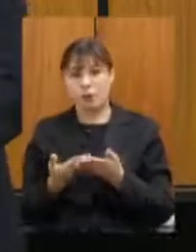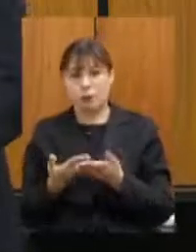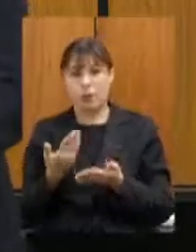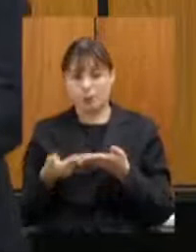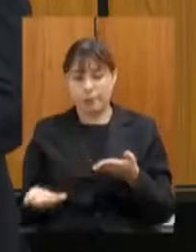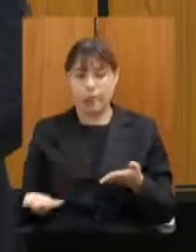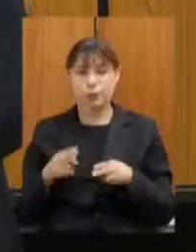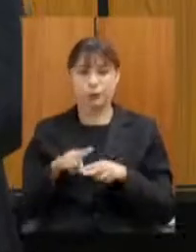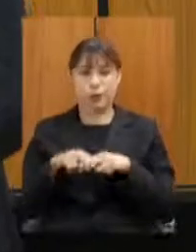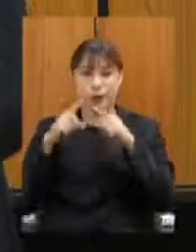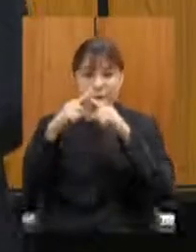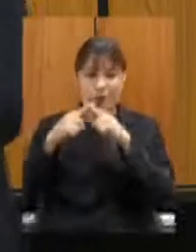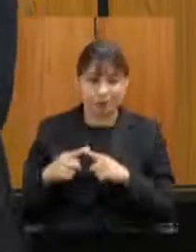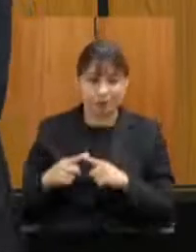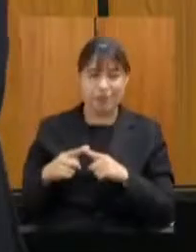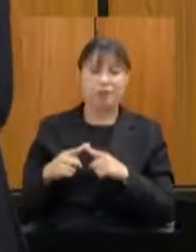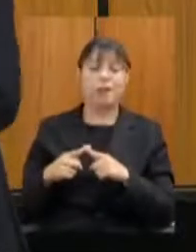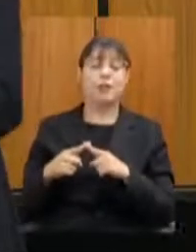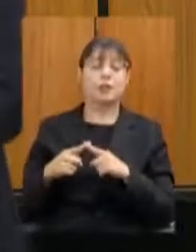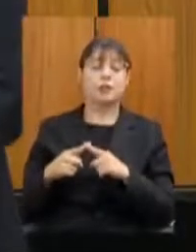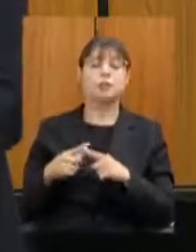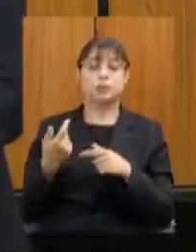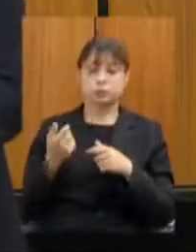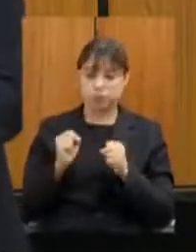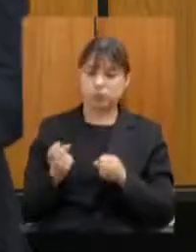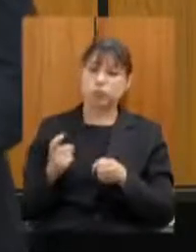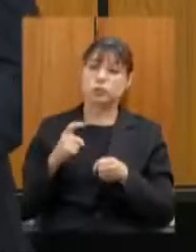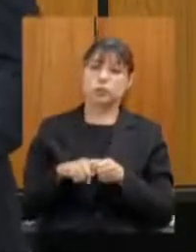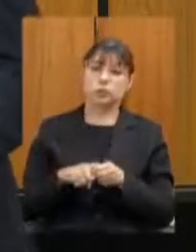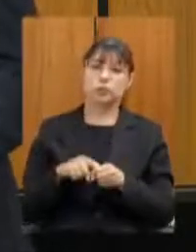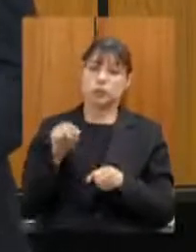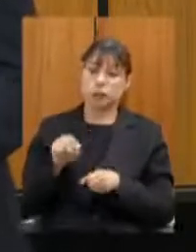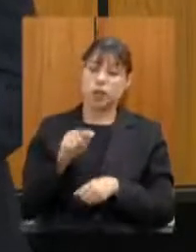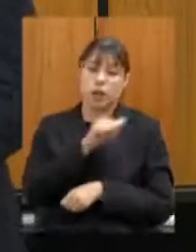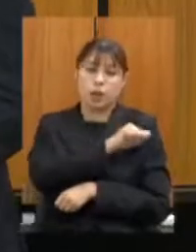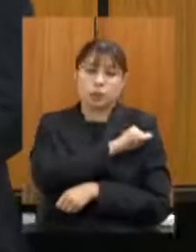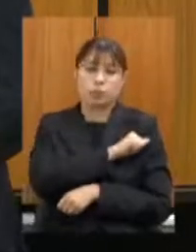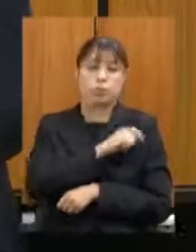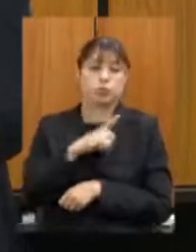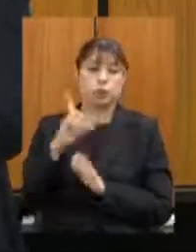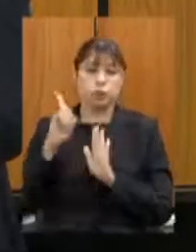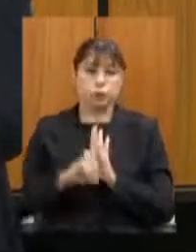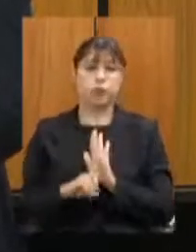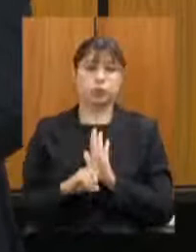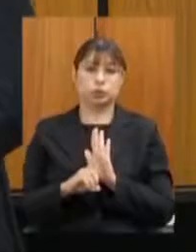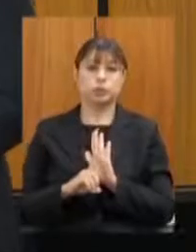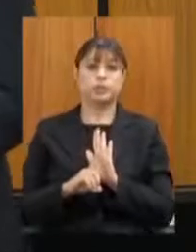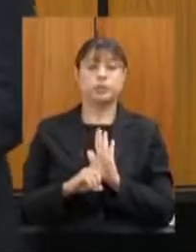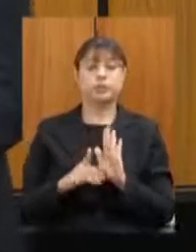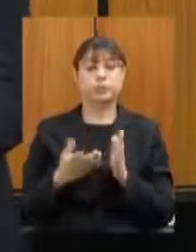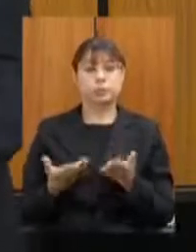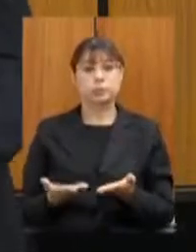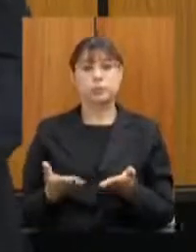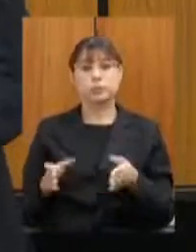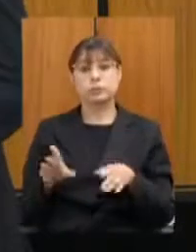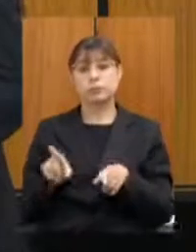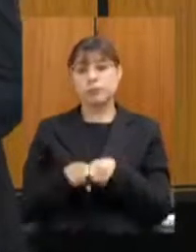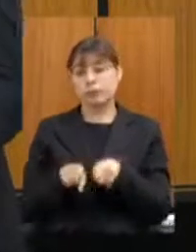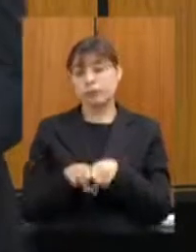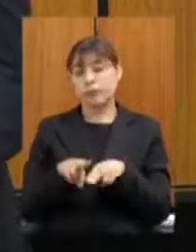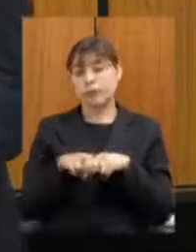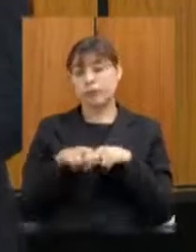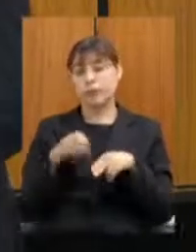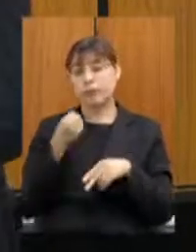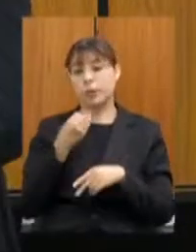esportiva oficial isso seja reposto e que esse estudante tenha esse direito nos baseando em bons exemplos nos